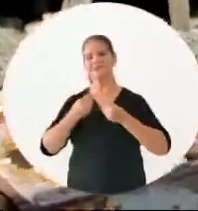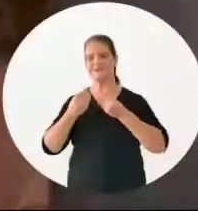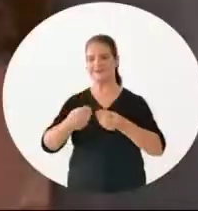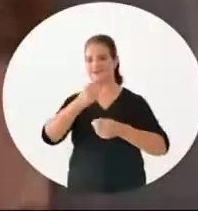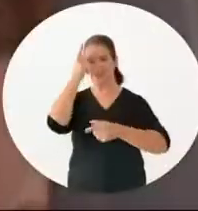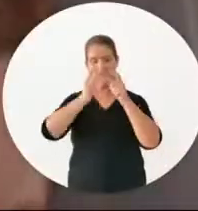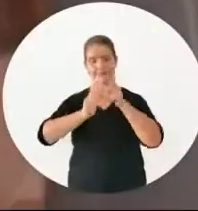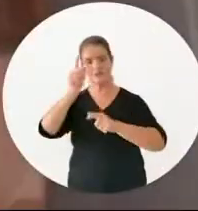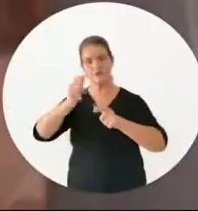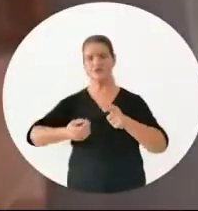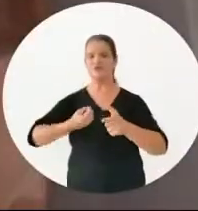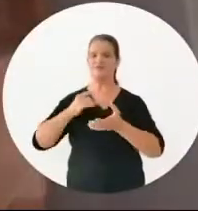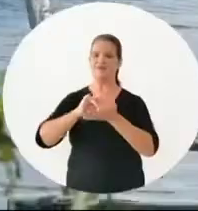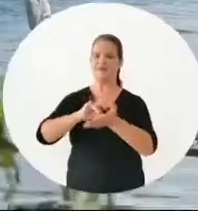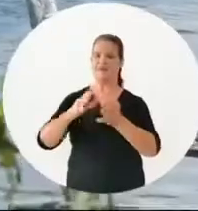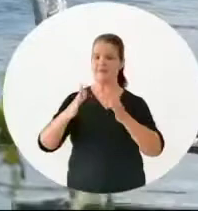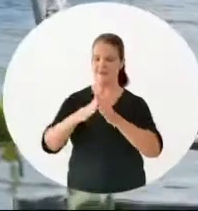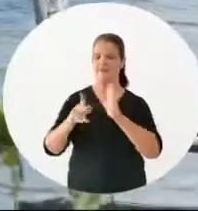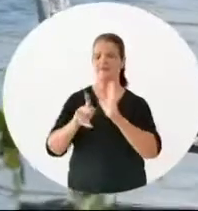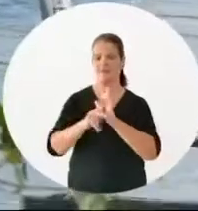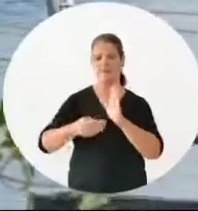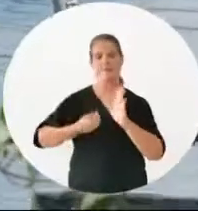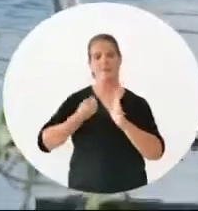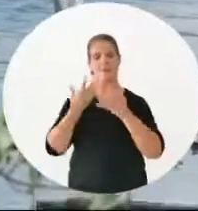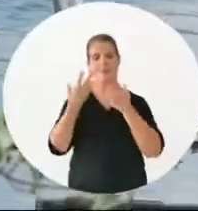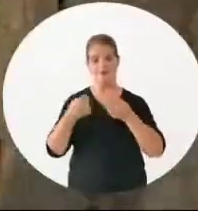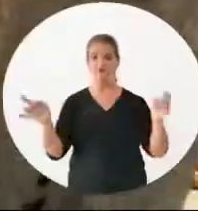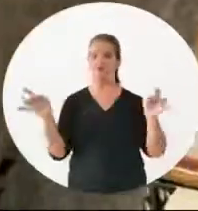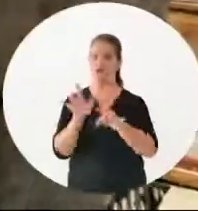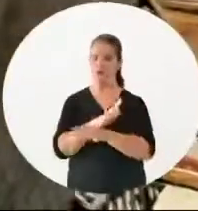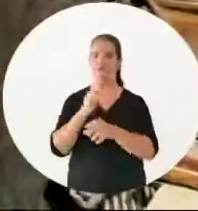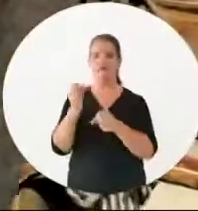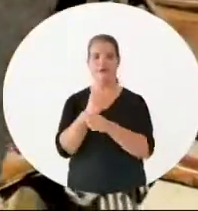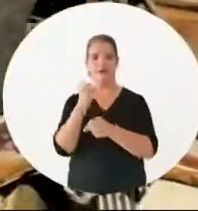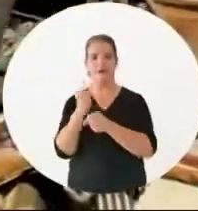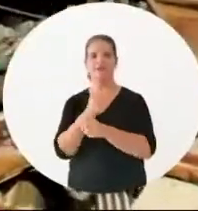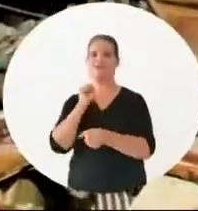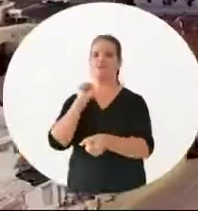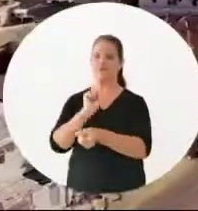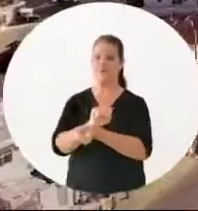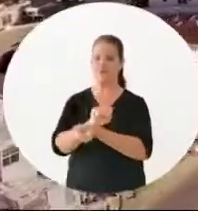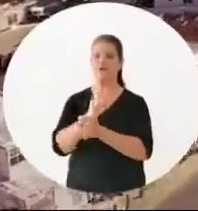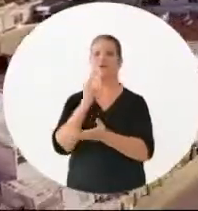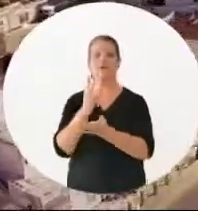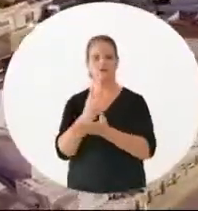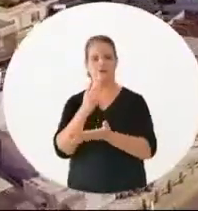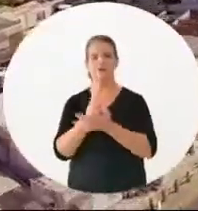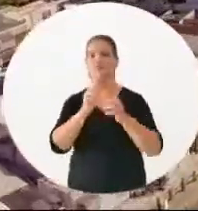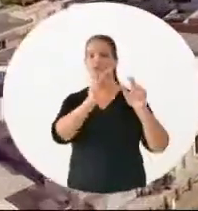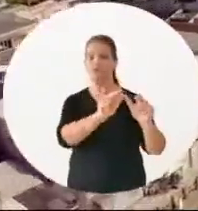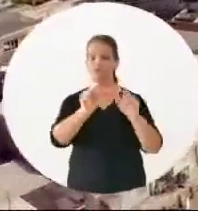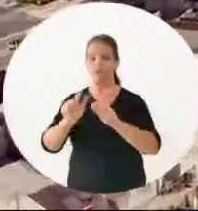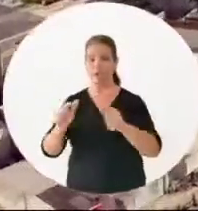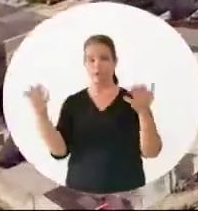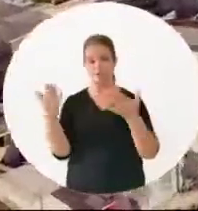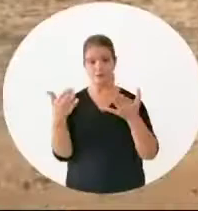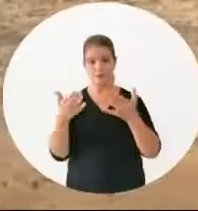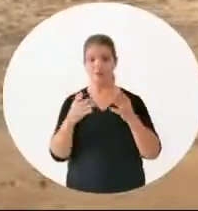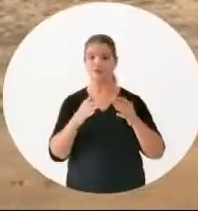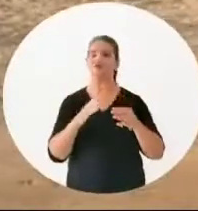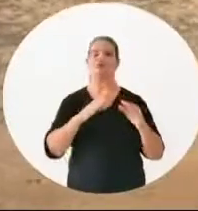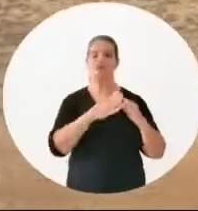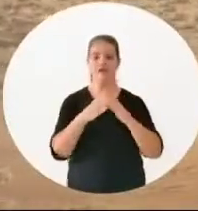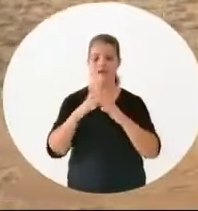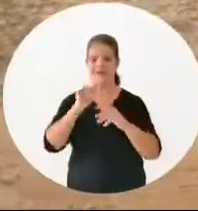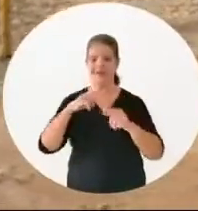uma vida digna, uma casa pra morar Vamos concluir as obras dos habitacionais que estão paradas E nos locais onde hoje estão as palafitas Vai